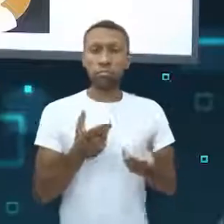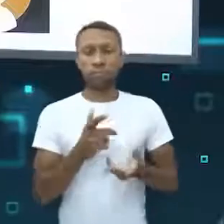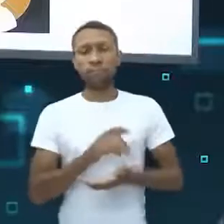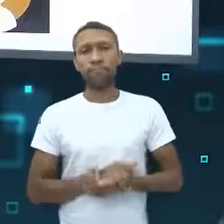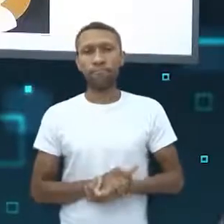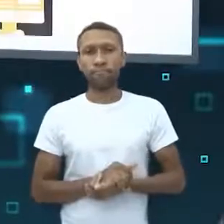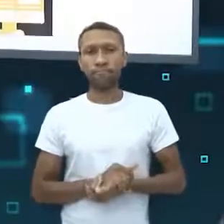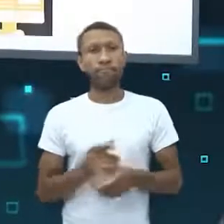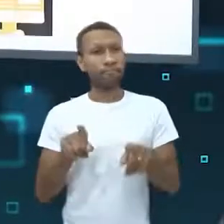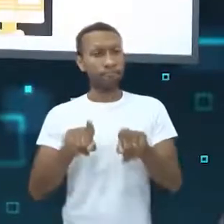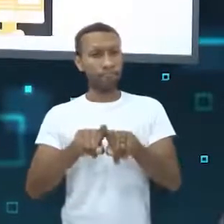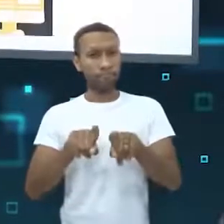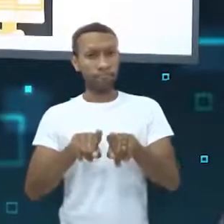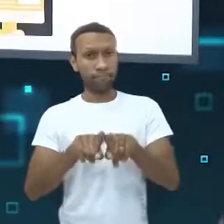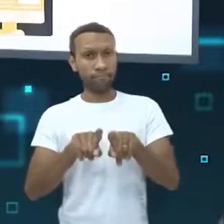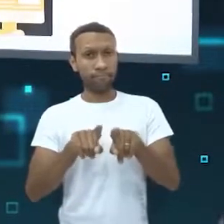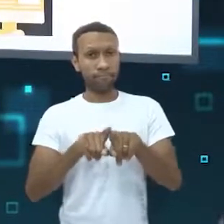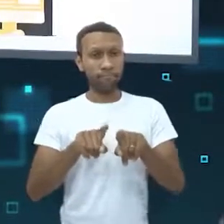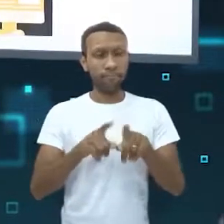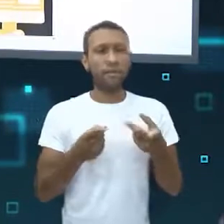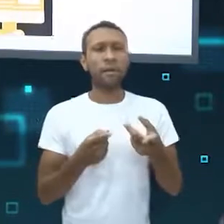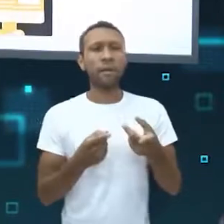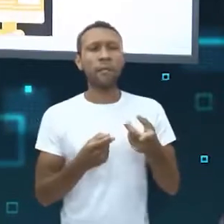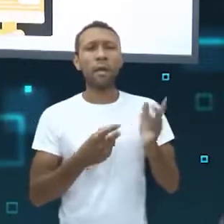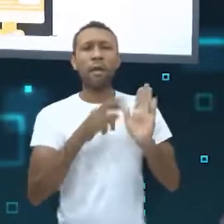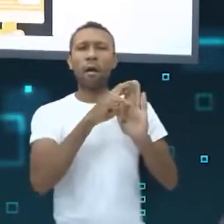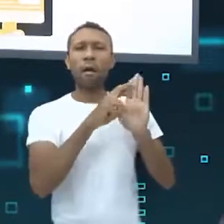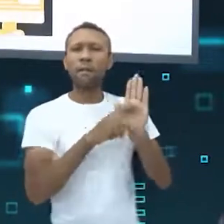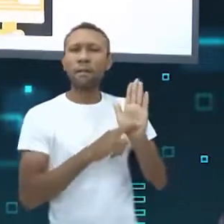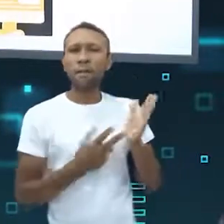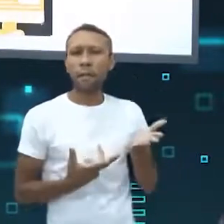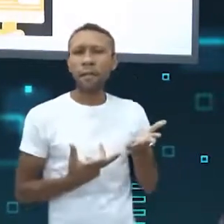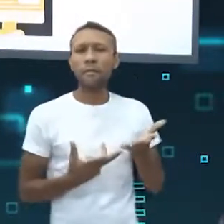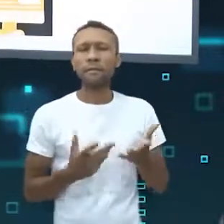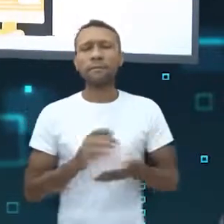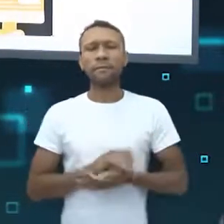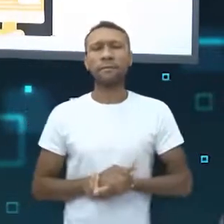E temos também os dados pessoais sensíveis.